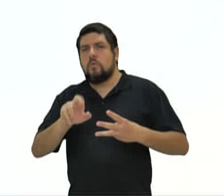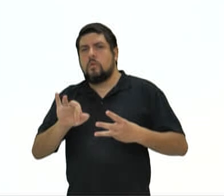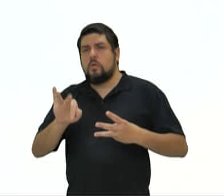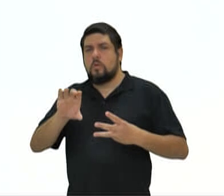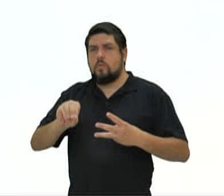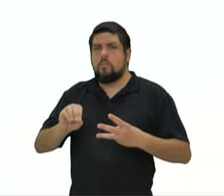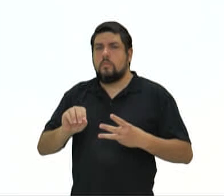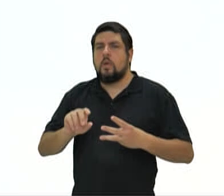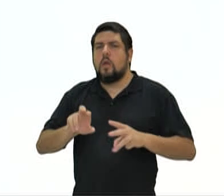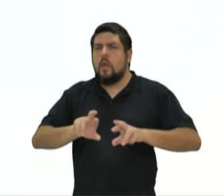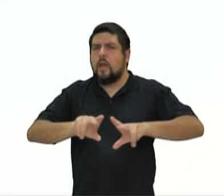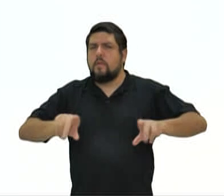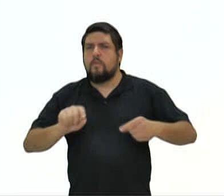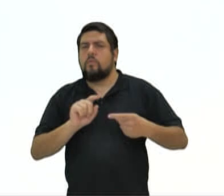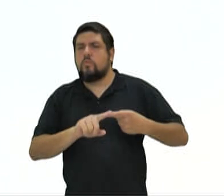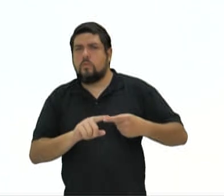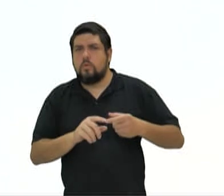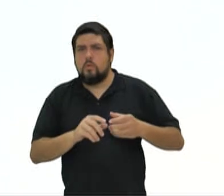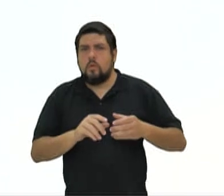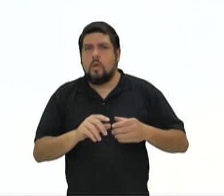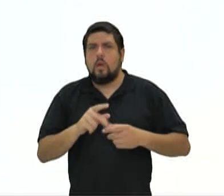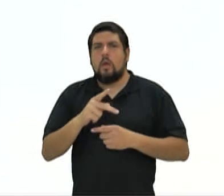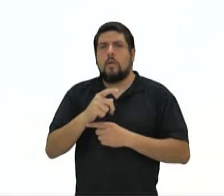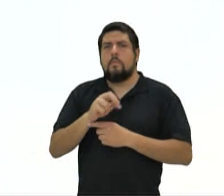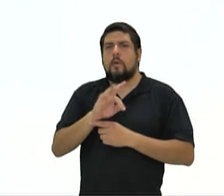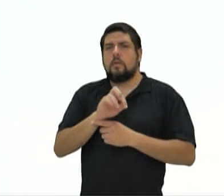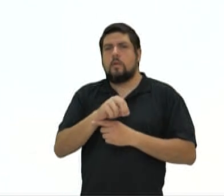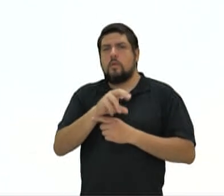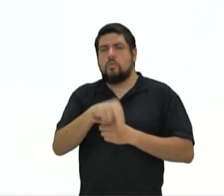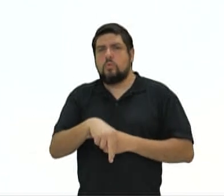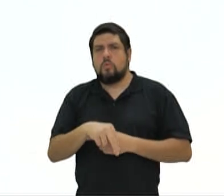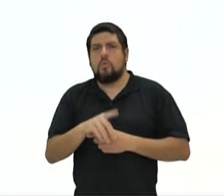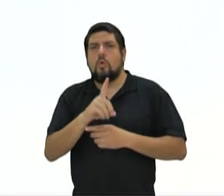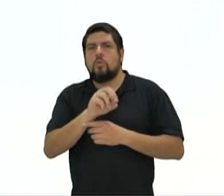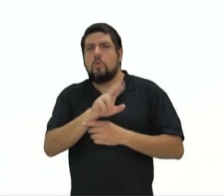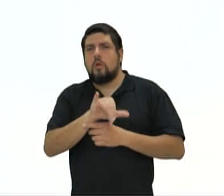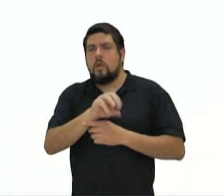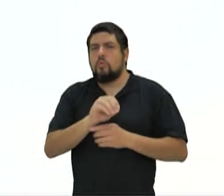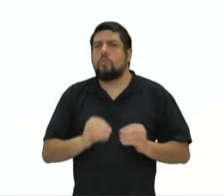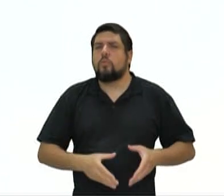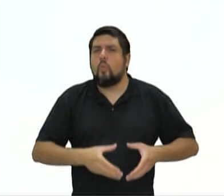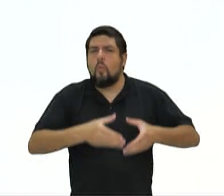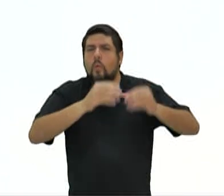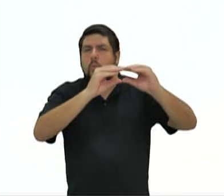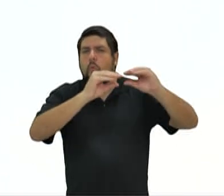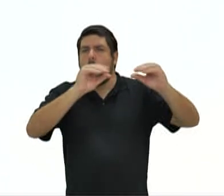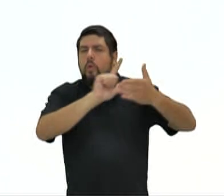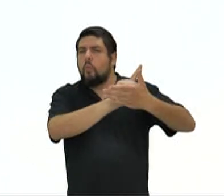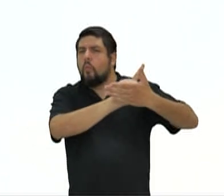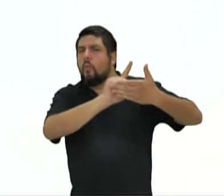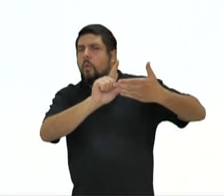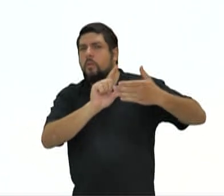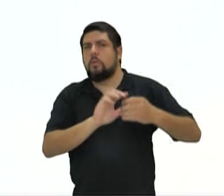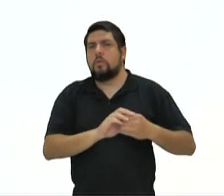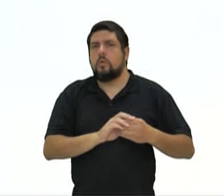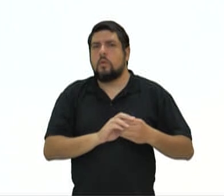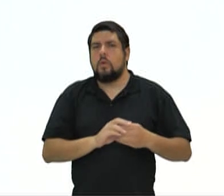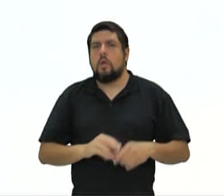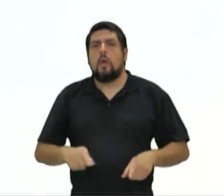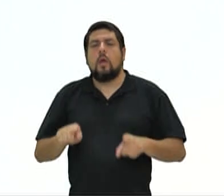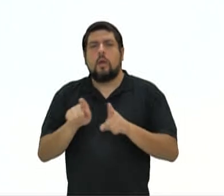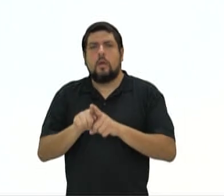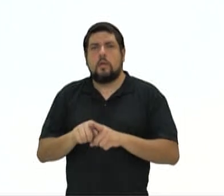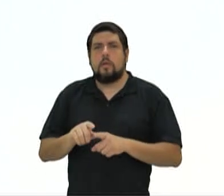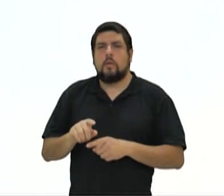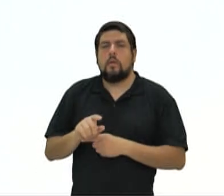entorno. Por exemplo, capital do Partenon é liso, característica do dórico, já da Universidade Federal do Paraná, que nós demos exemplo, aqui na capital de